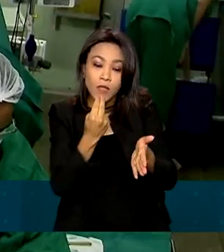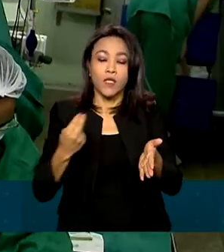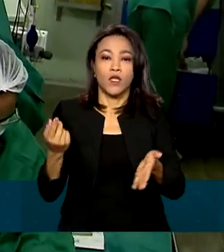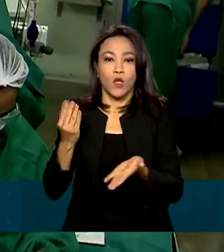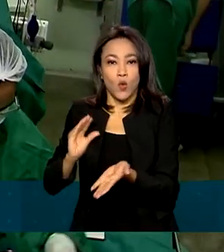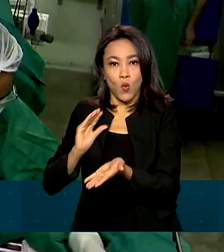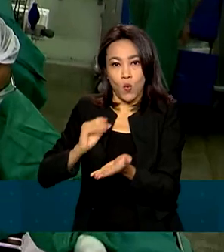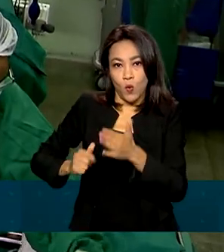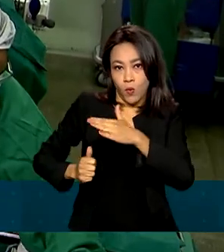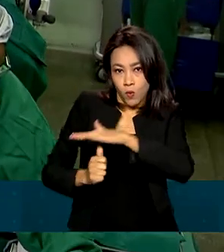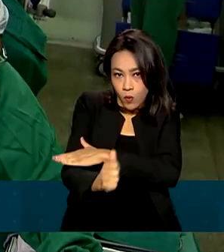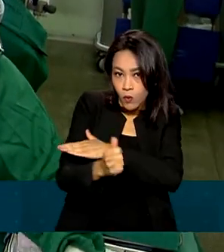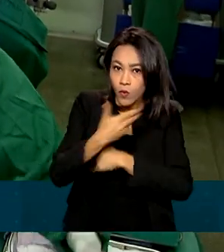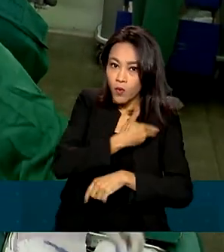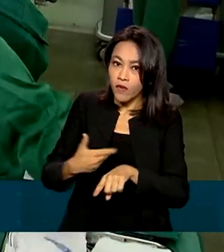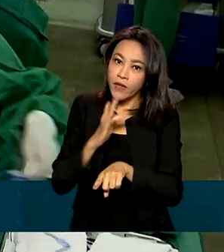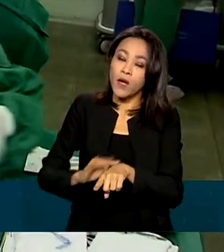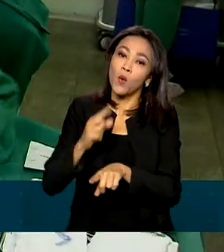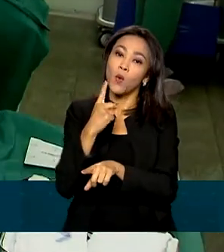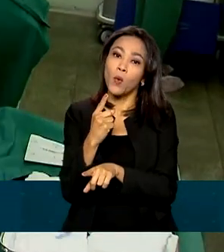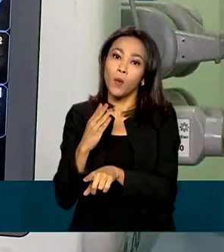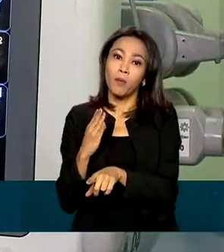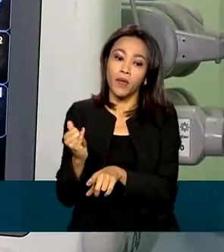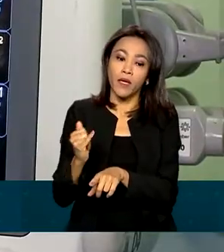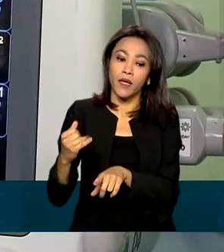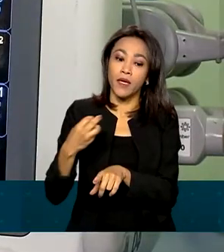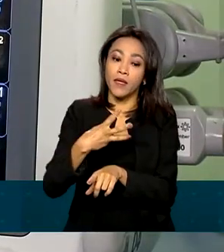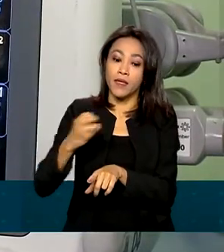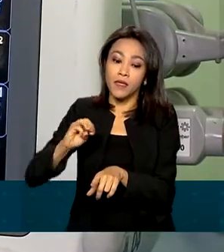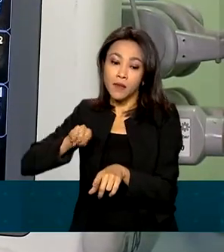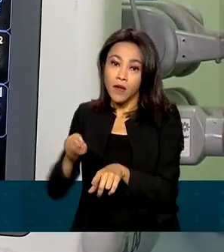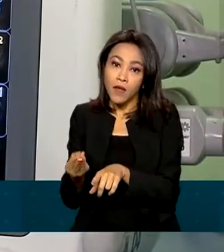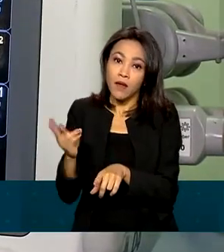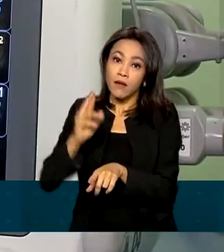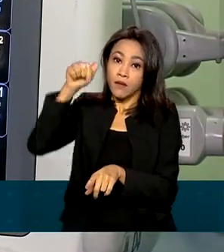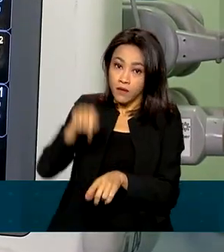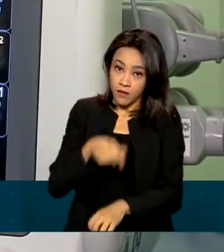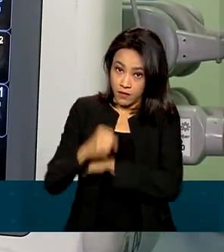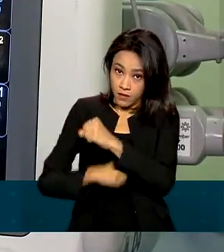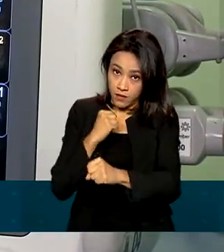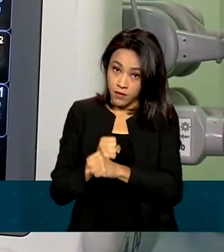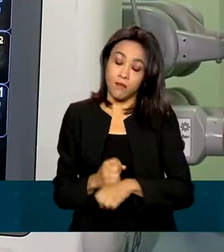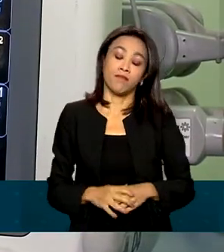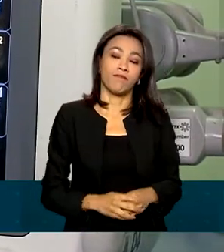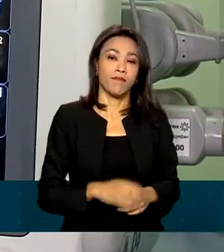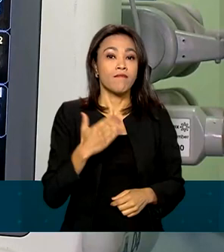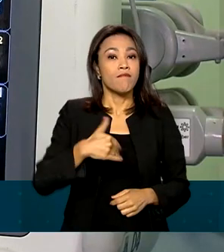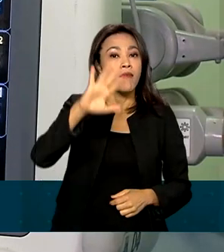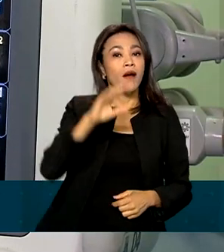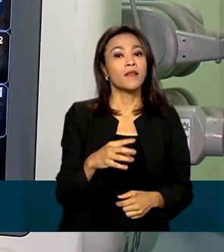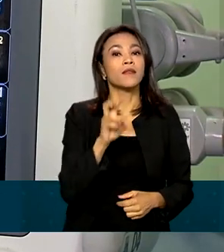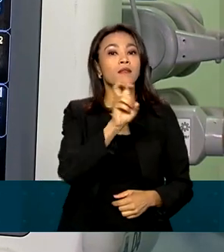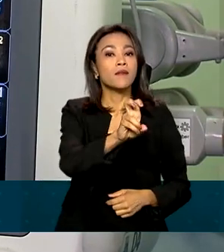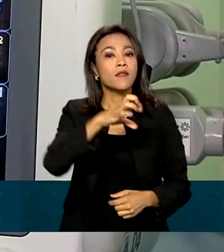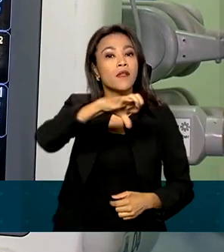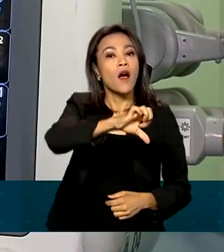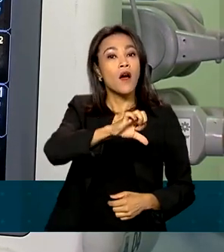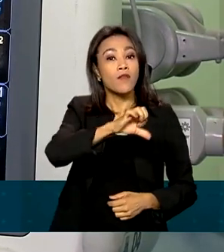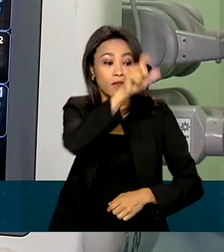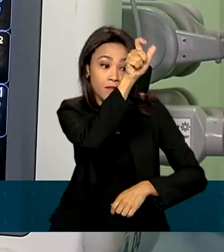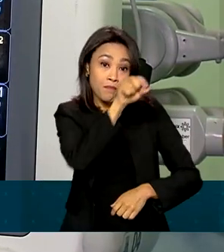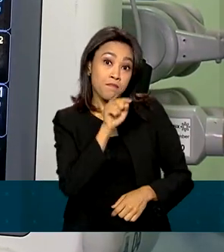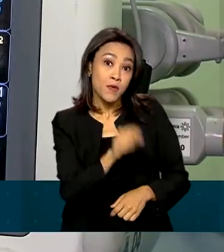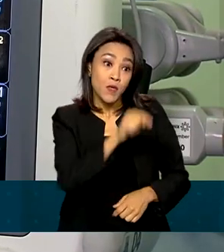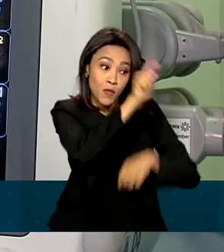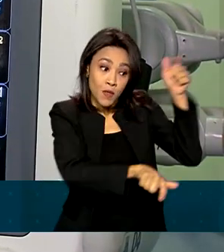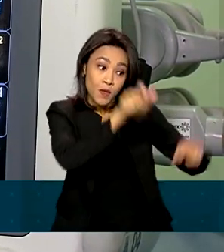federal já chegou a 1 bilhão e 300 milhões de reais este ano. No entanto, mais de 59 mil pessoas ainda